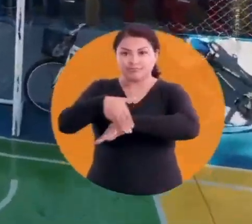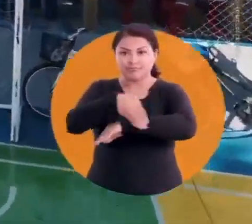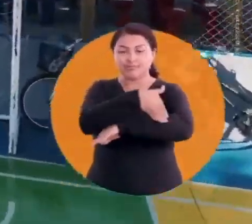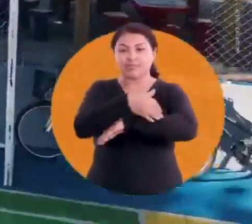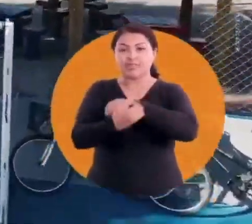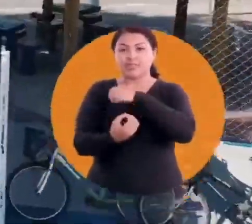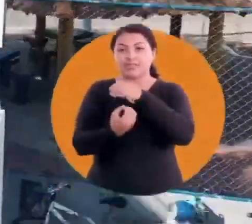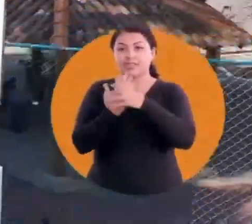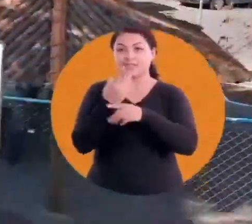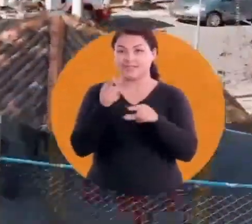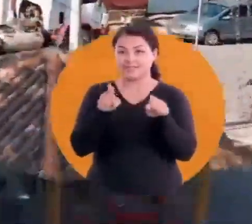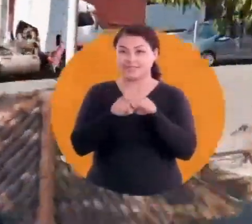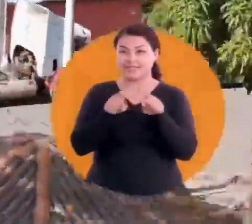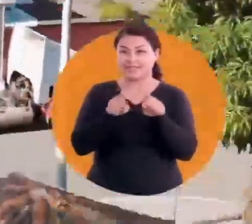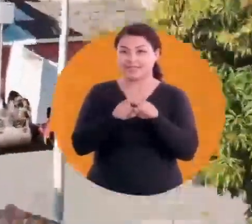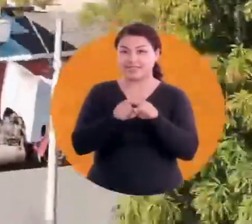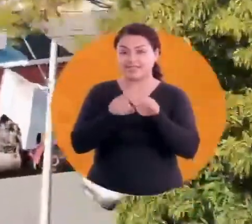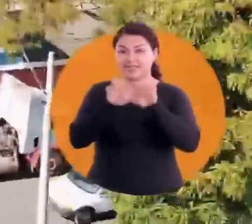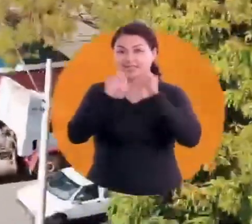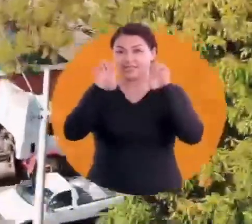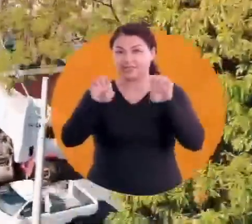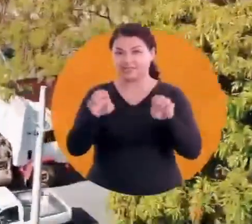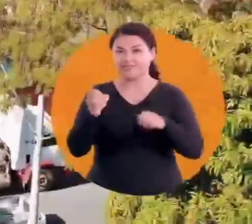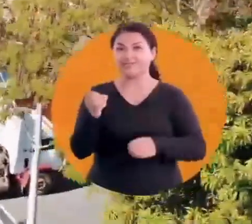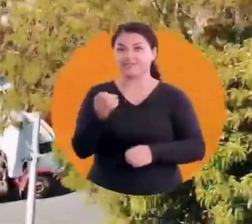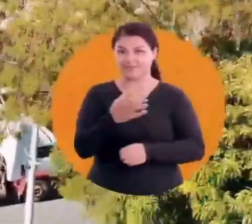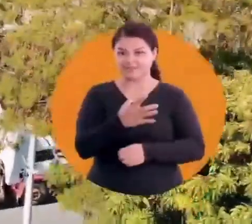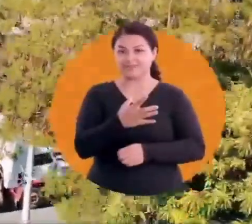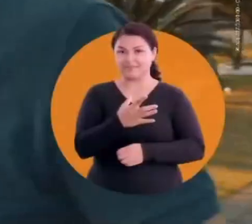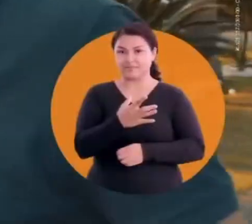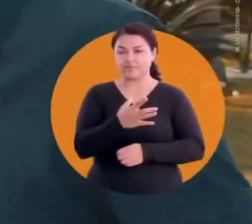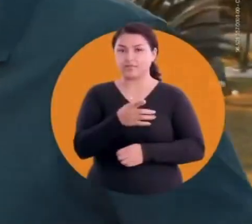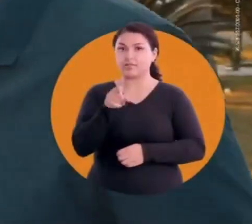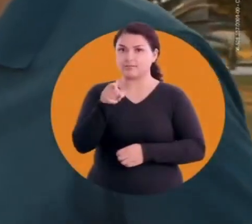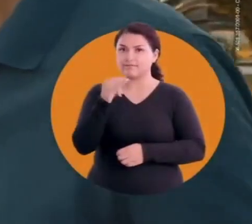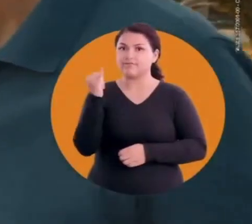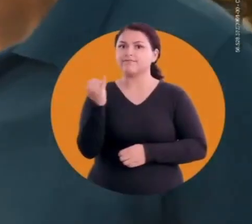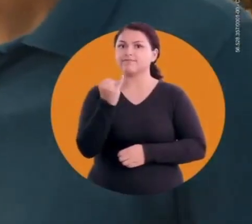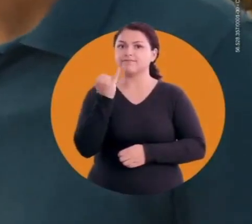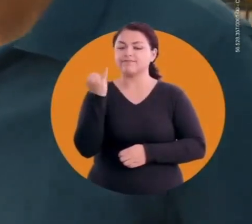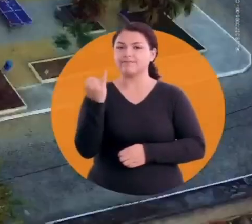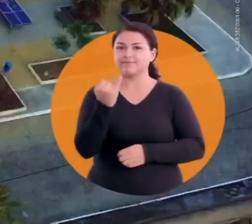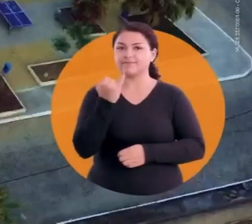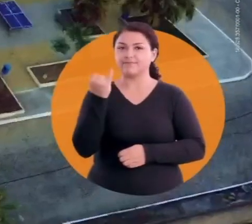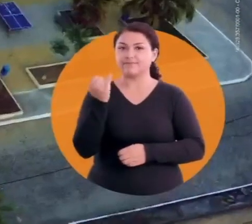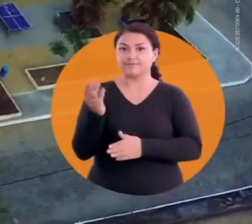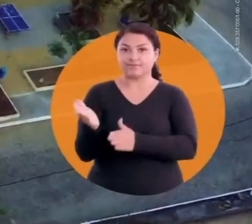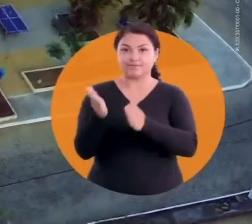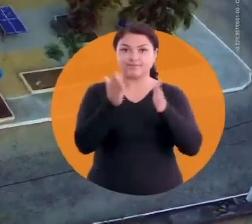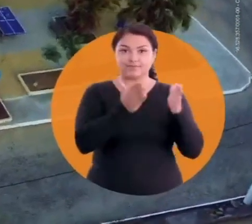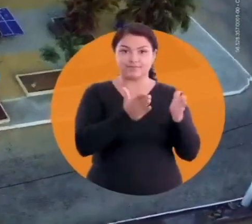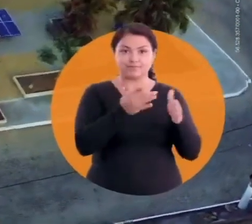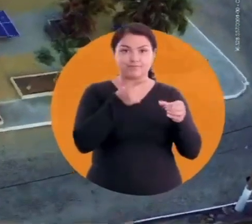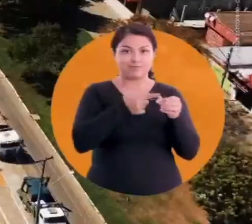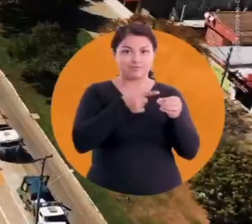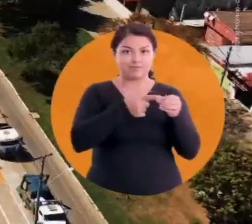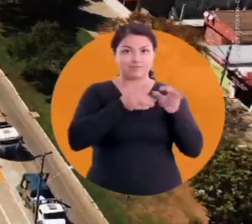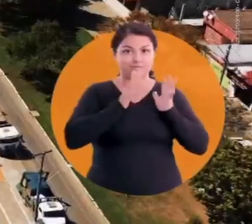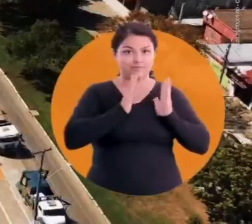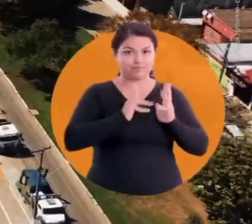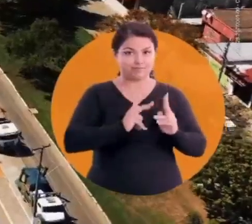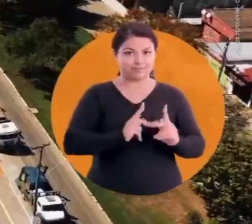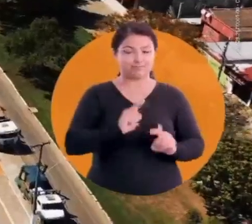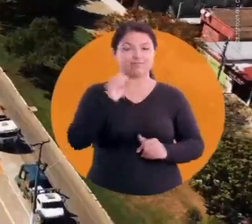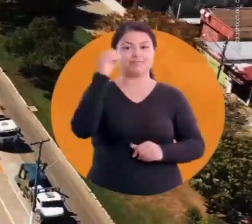ruas E criar também novas estruturas Eu acho que esse é o segredo, Diogo De um lado nós temos a